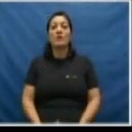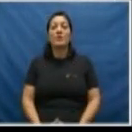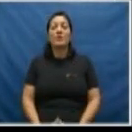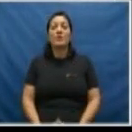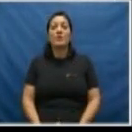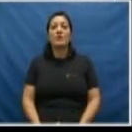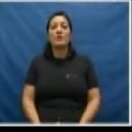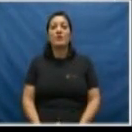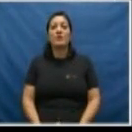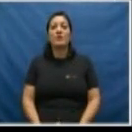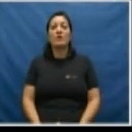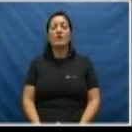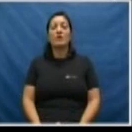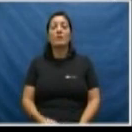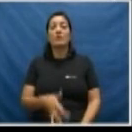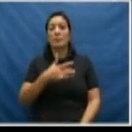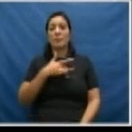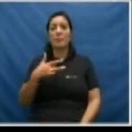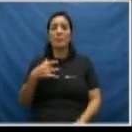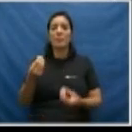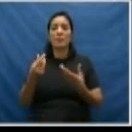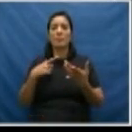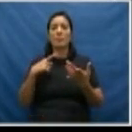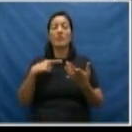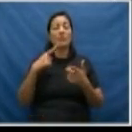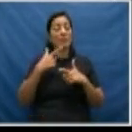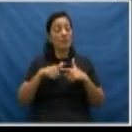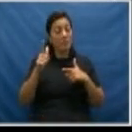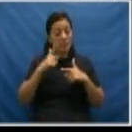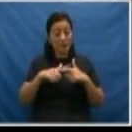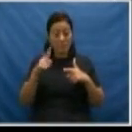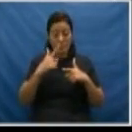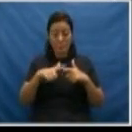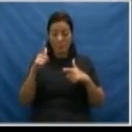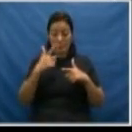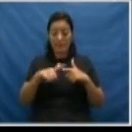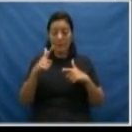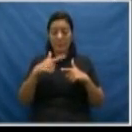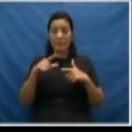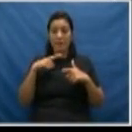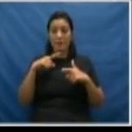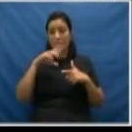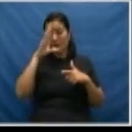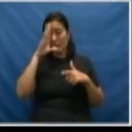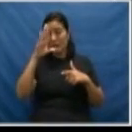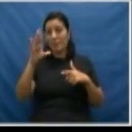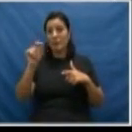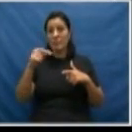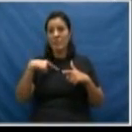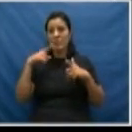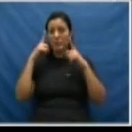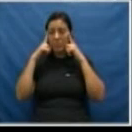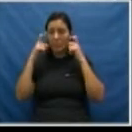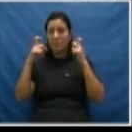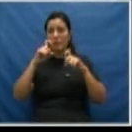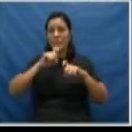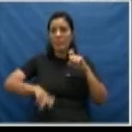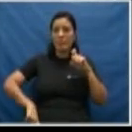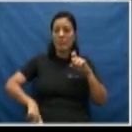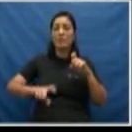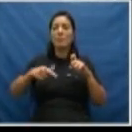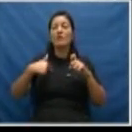No caso da área de saúde, nós temos ainda problemas. No caso, principalmente, da violência sexual, que